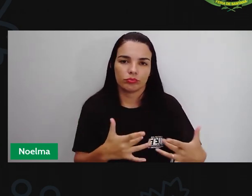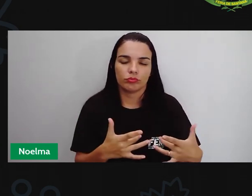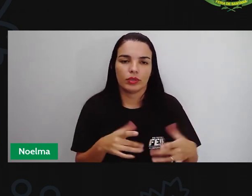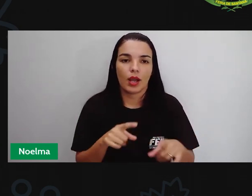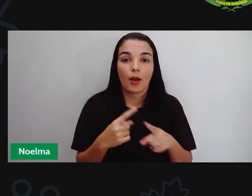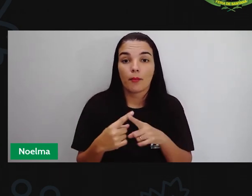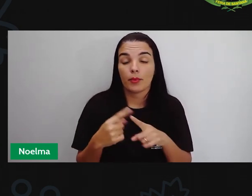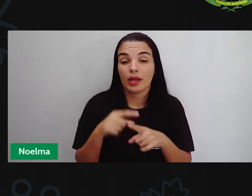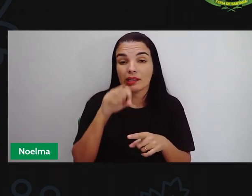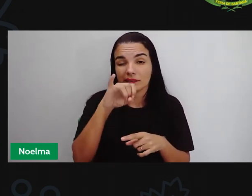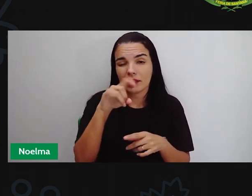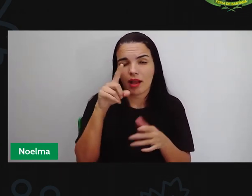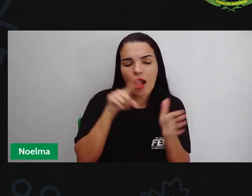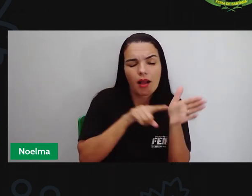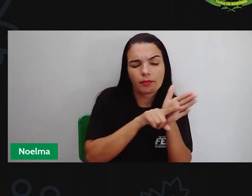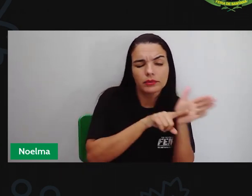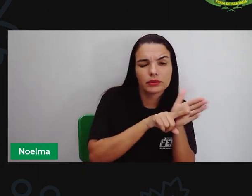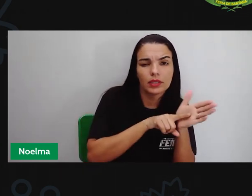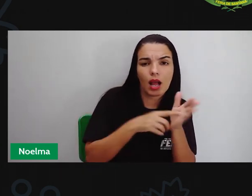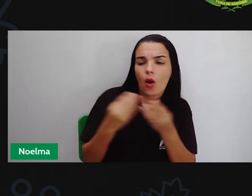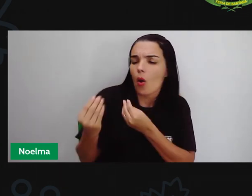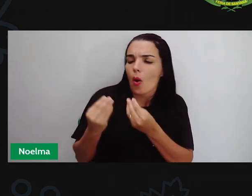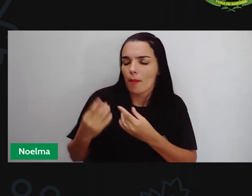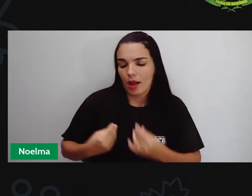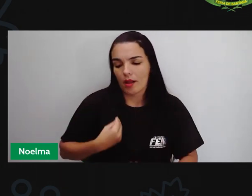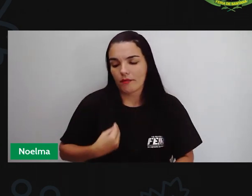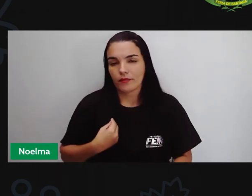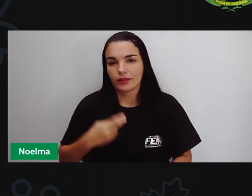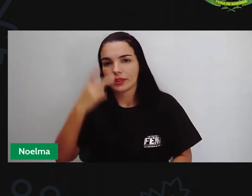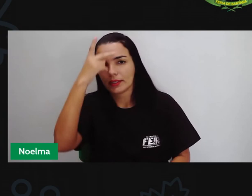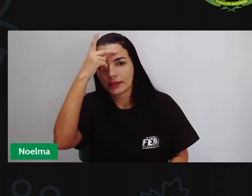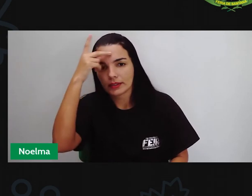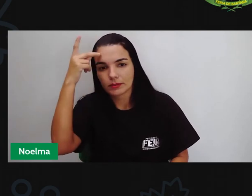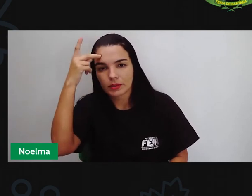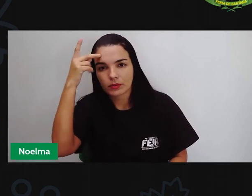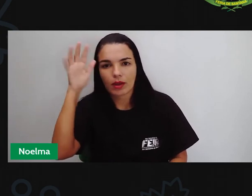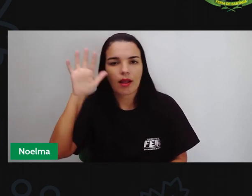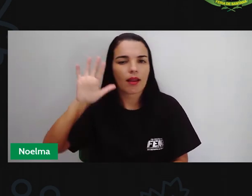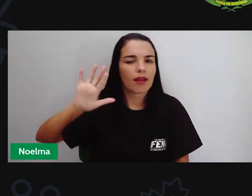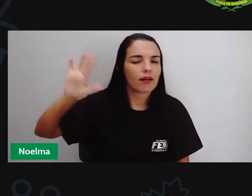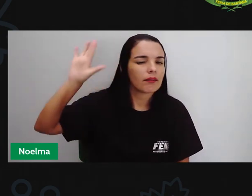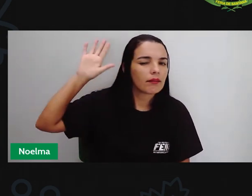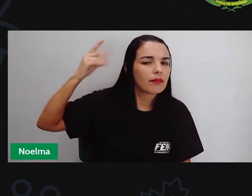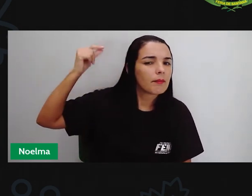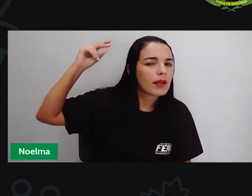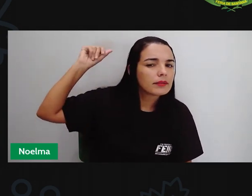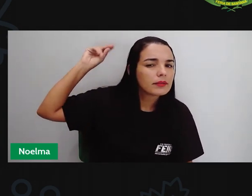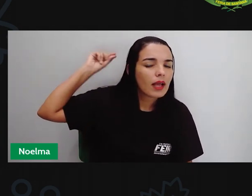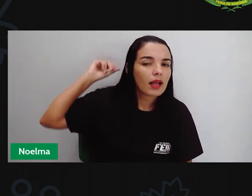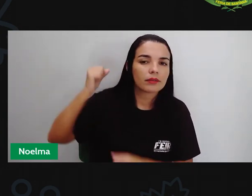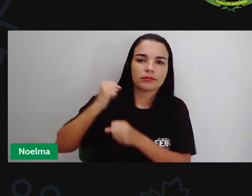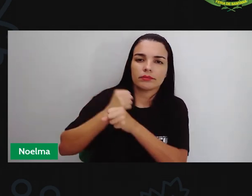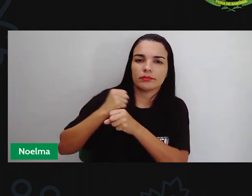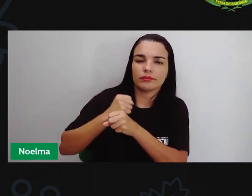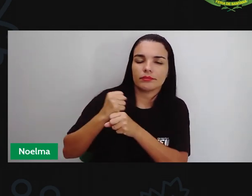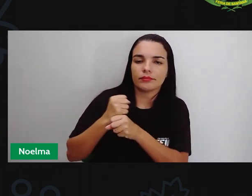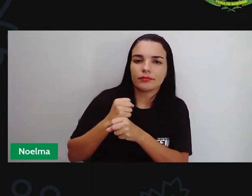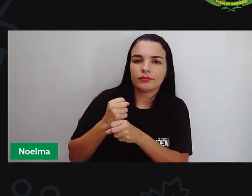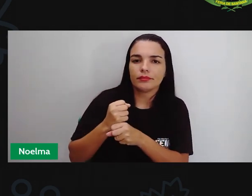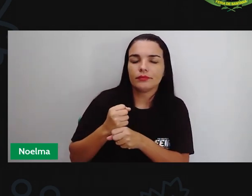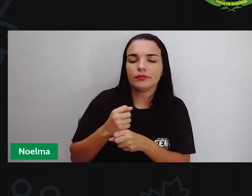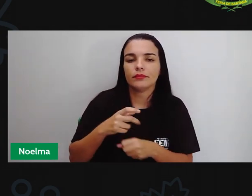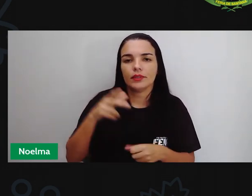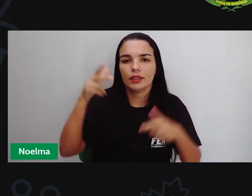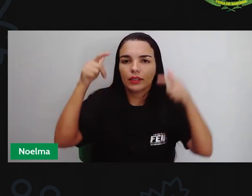analisar o modo de vida daquelas pessoas, desde aquele período lá no final do período colonial